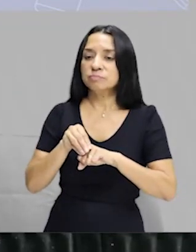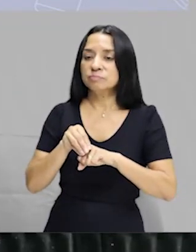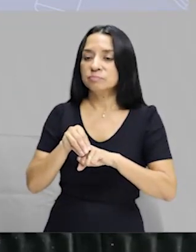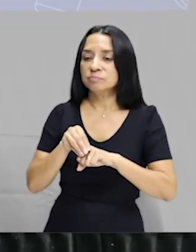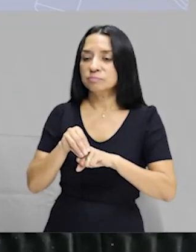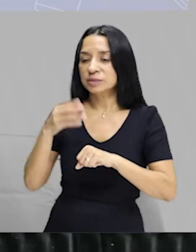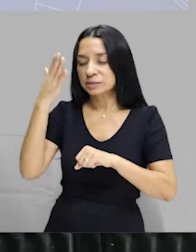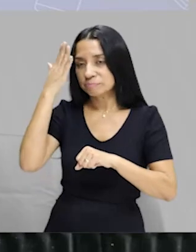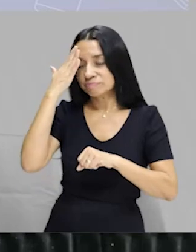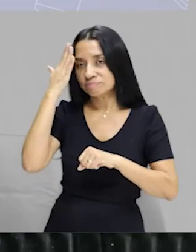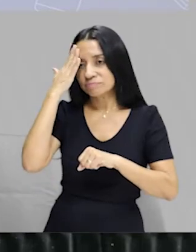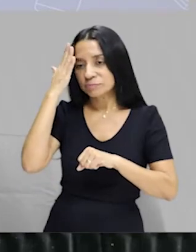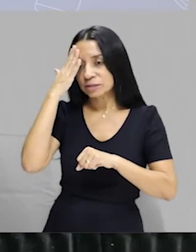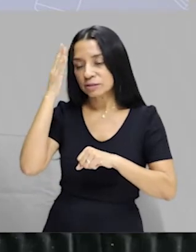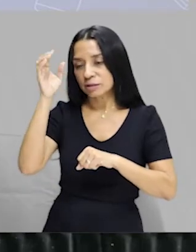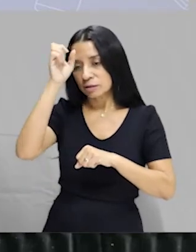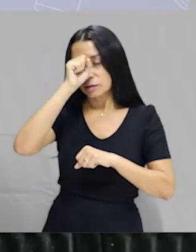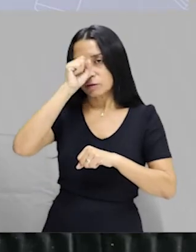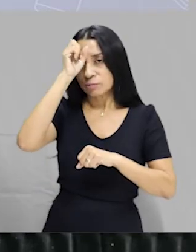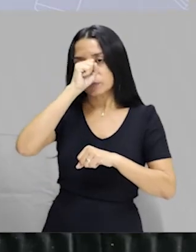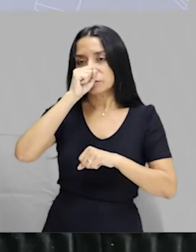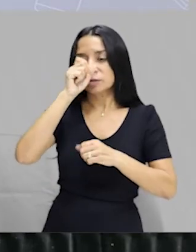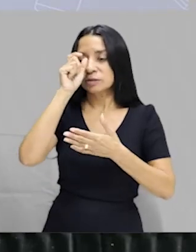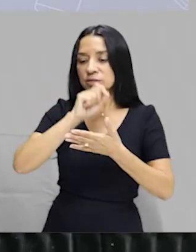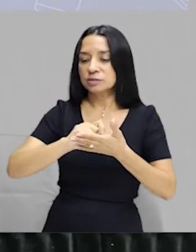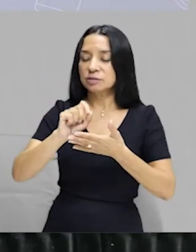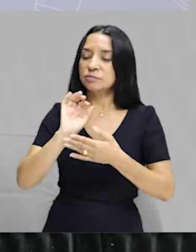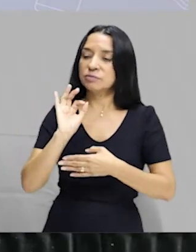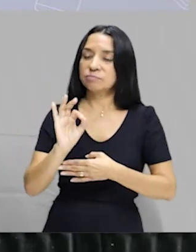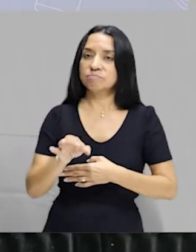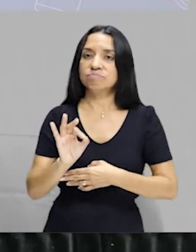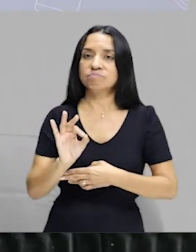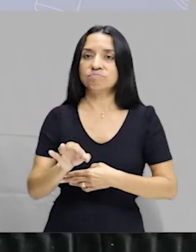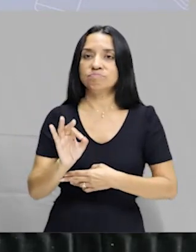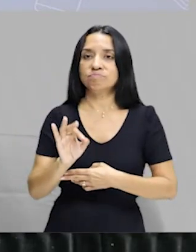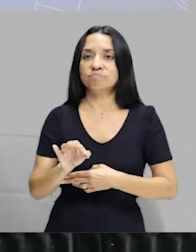compreenda, aprenda e ainda escreva corretamente.